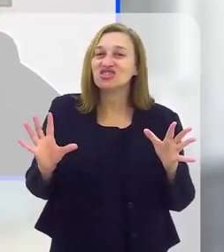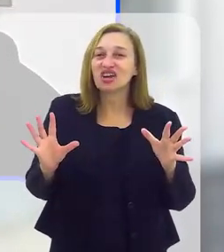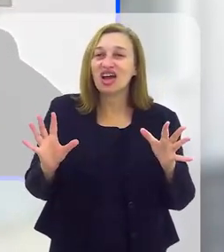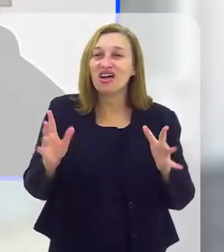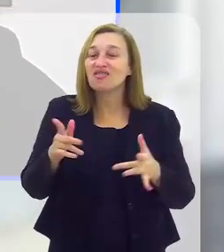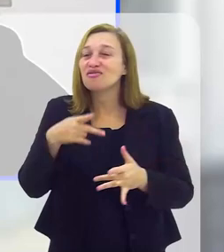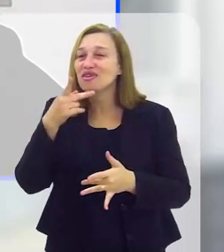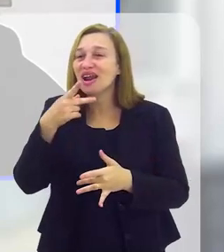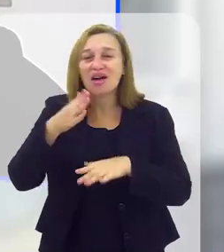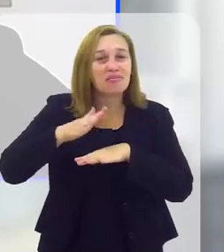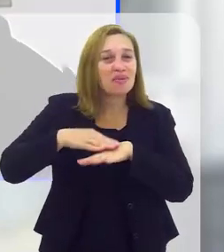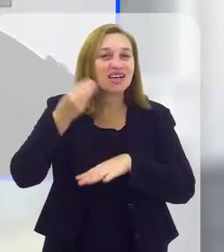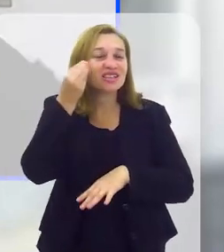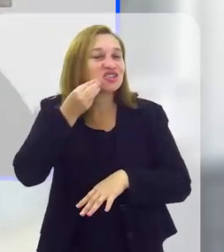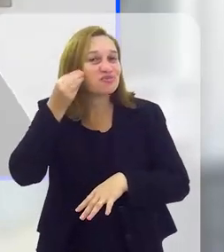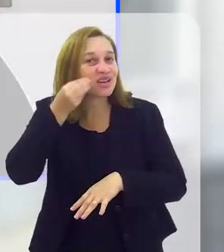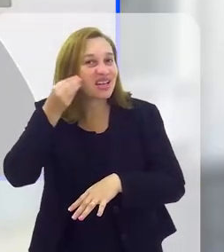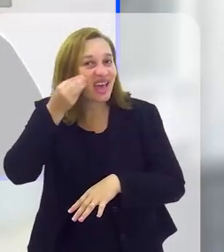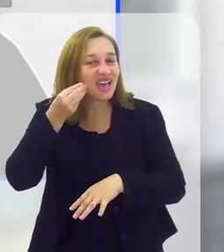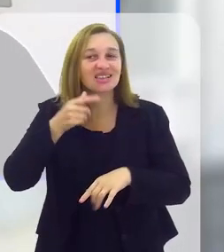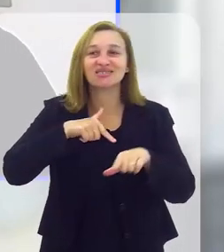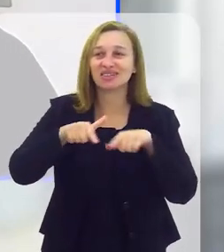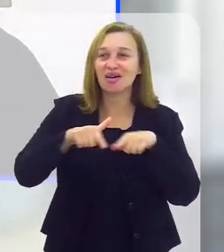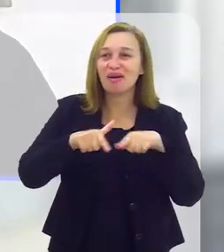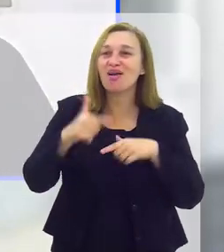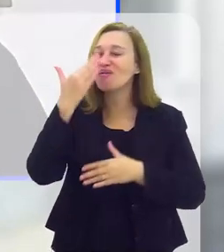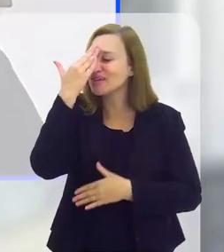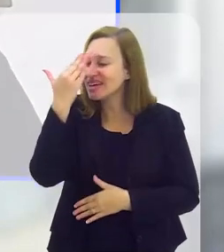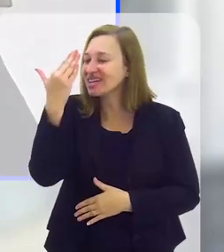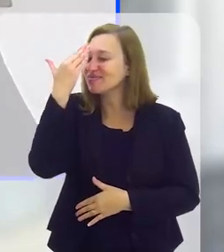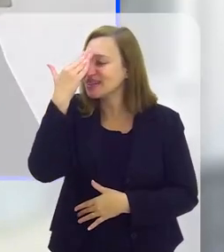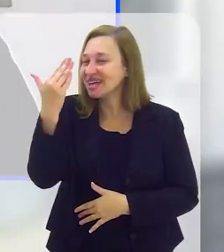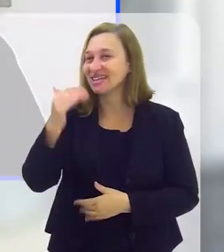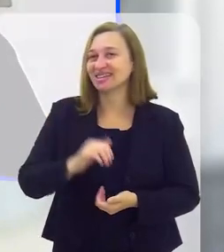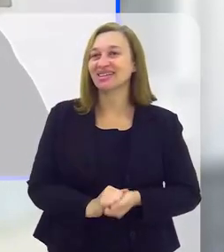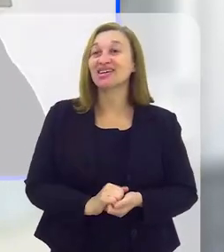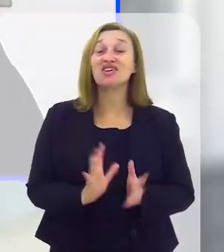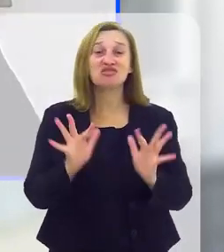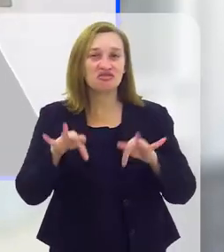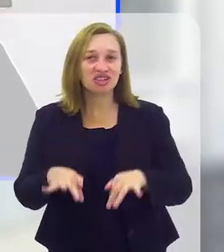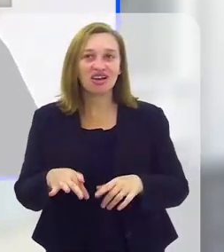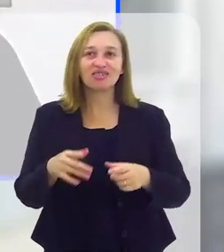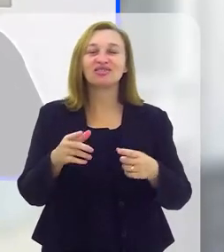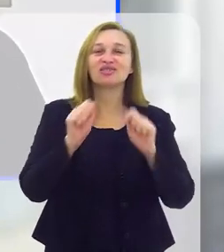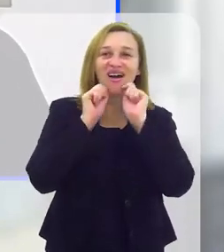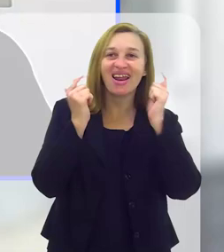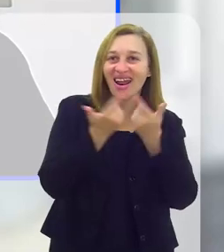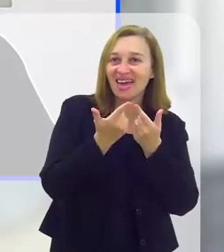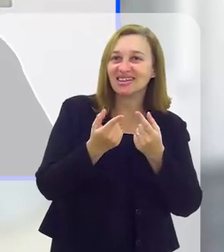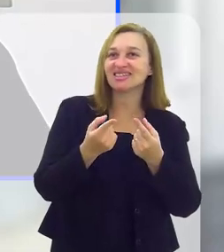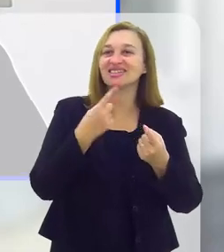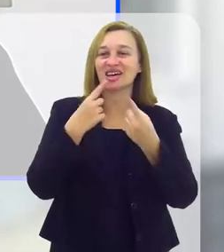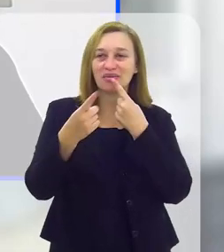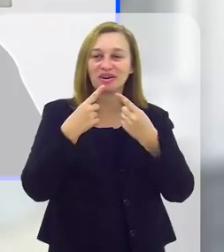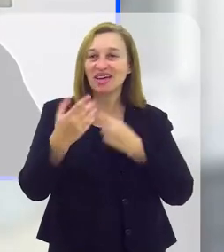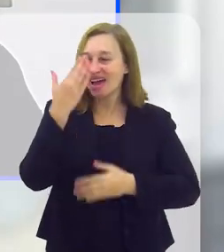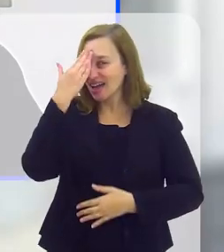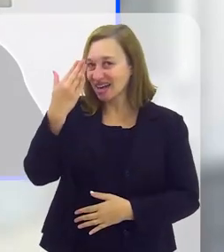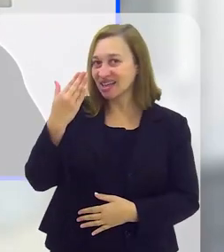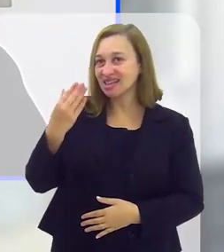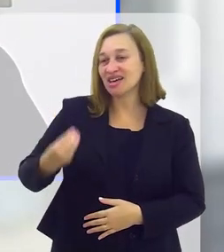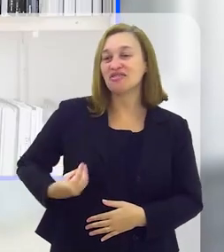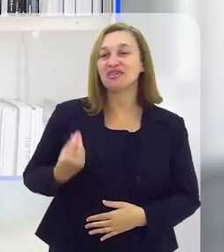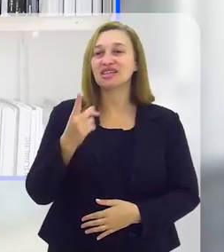a TV Alerj por nos permitir expandir um pouco o nosso trabalho. Muito